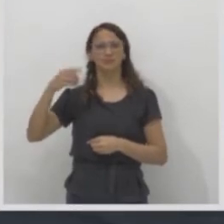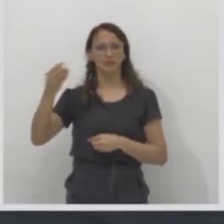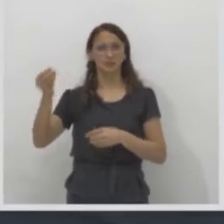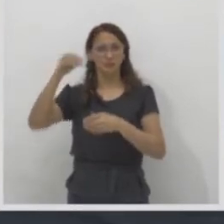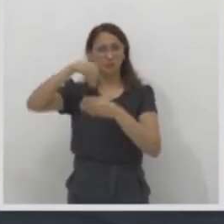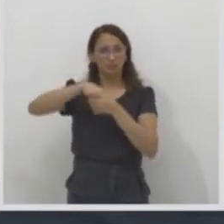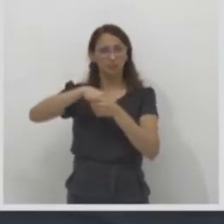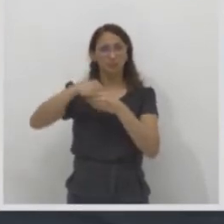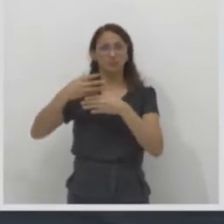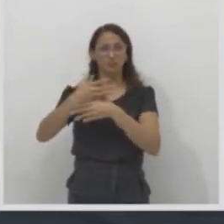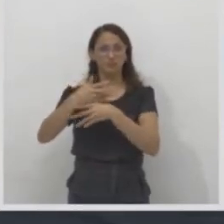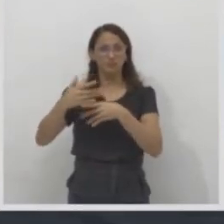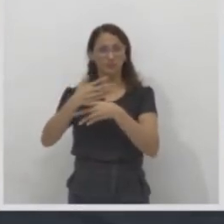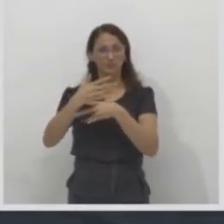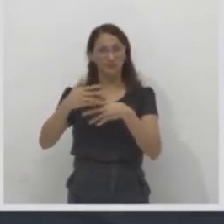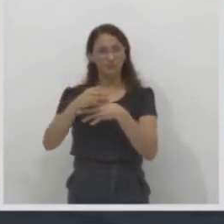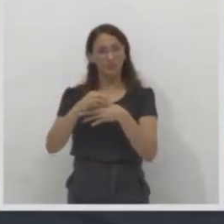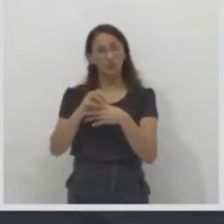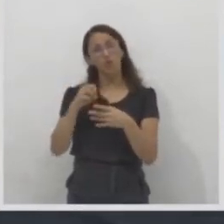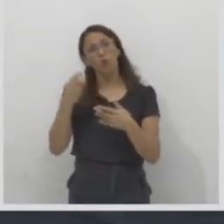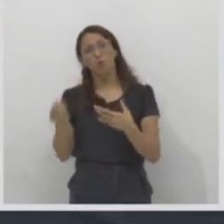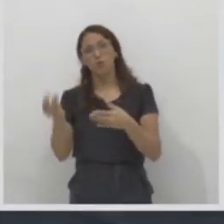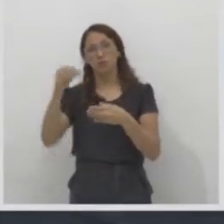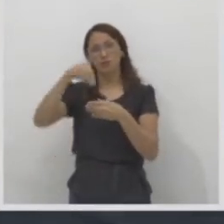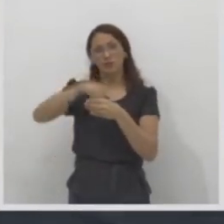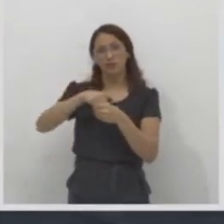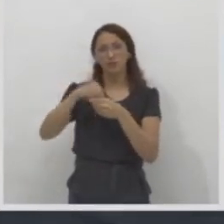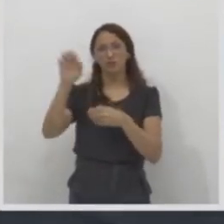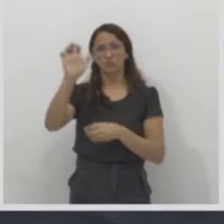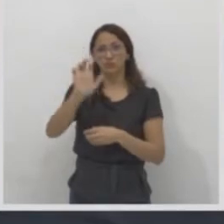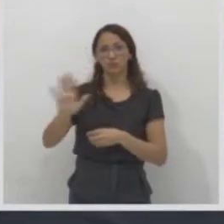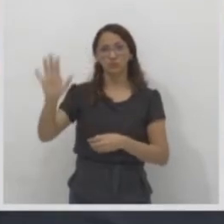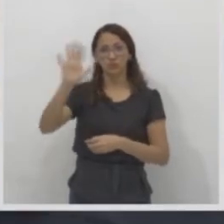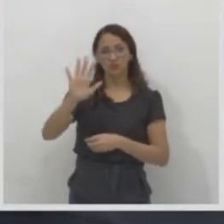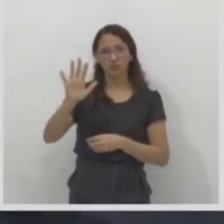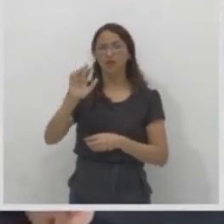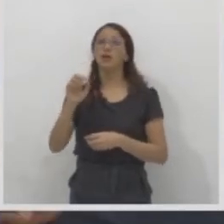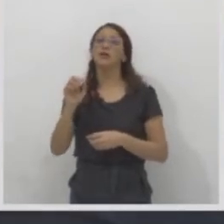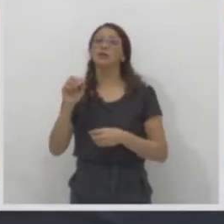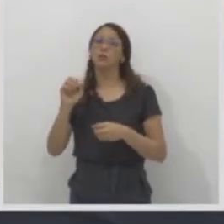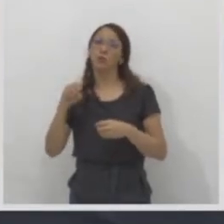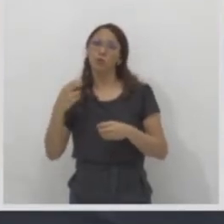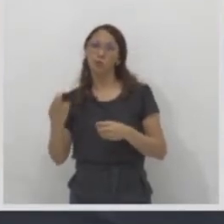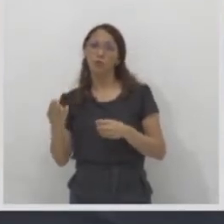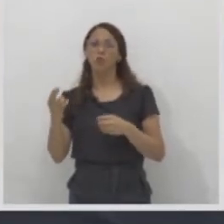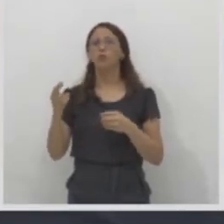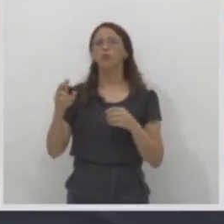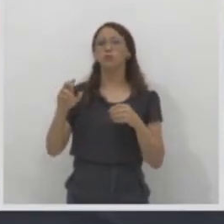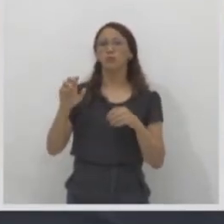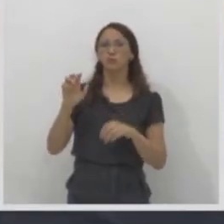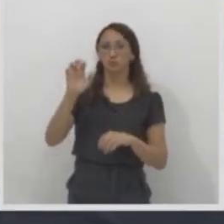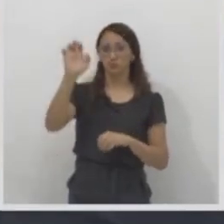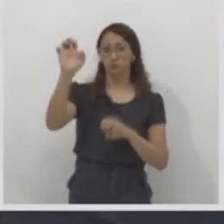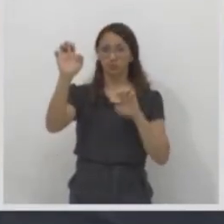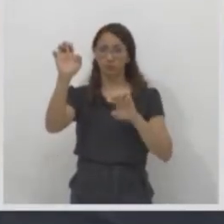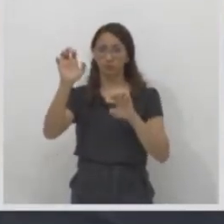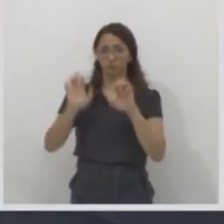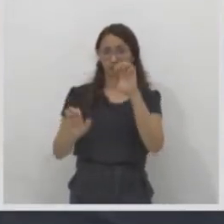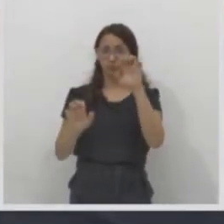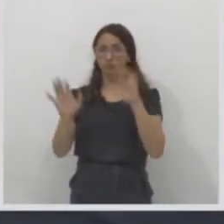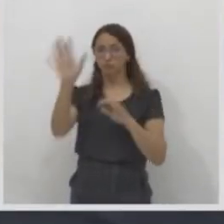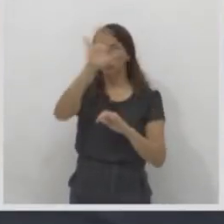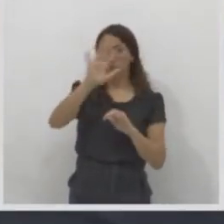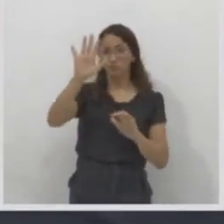dentro da sua cidade, uma migração dentro do seu estado, uma migração entre as regiões brasileiras. Por exemplo,